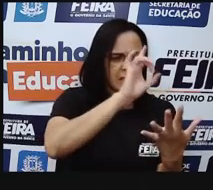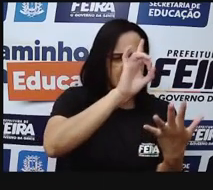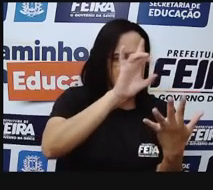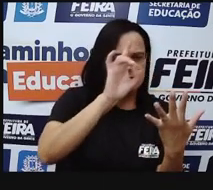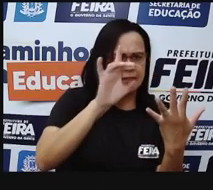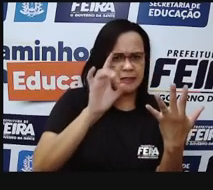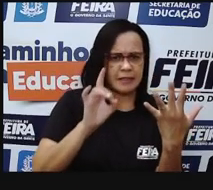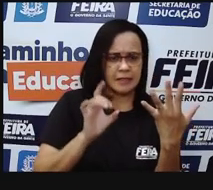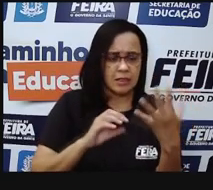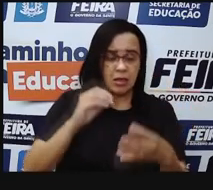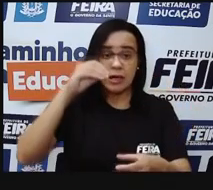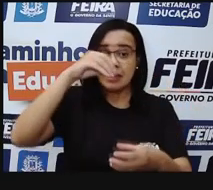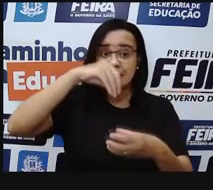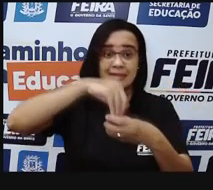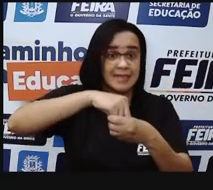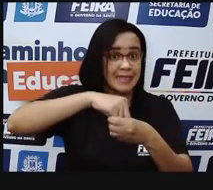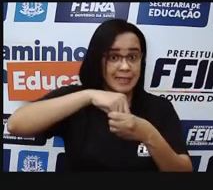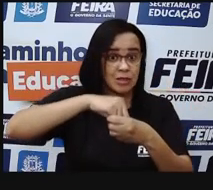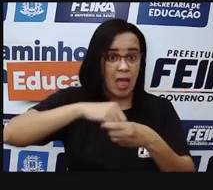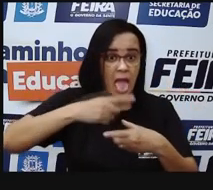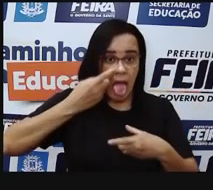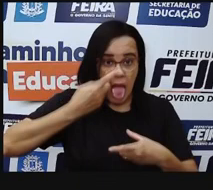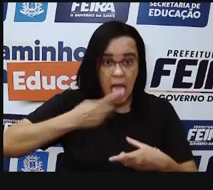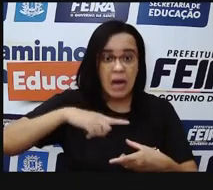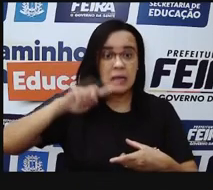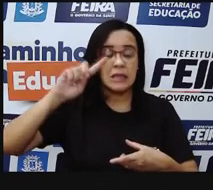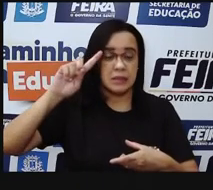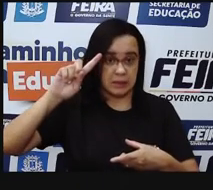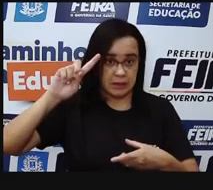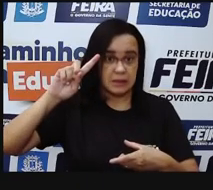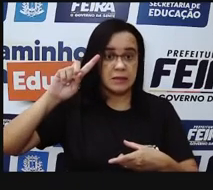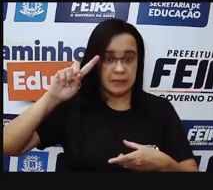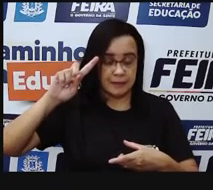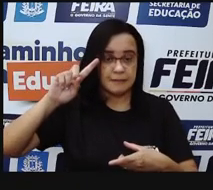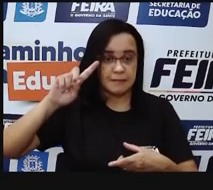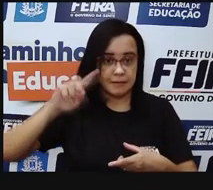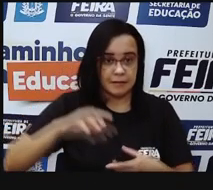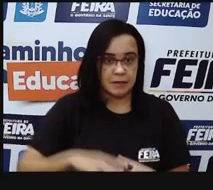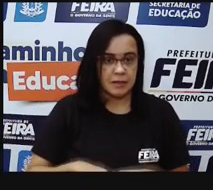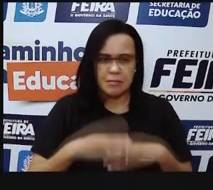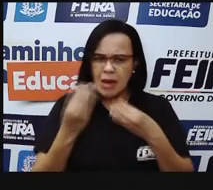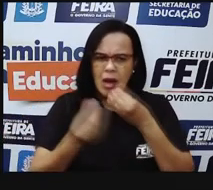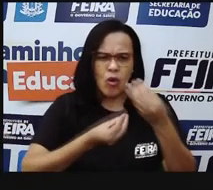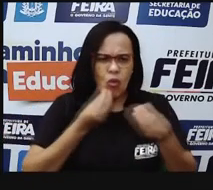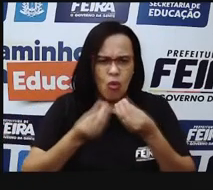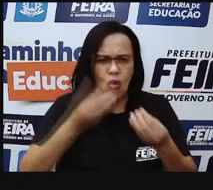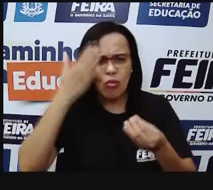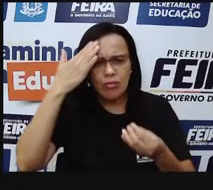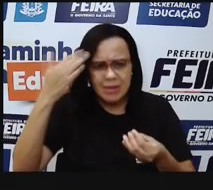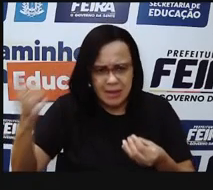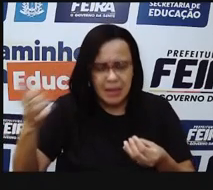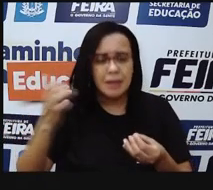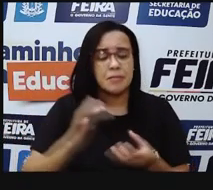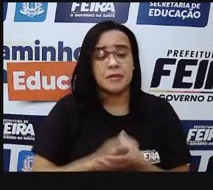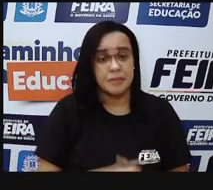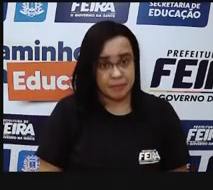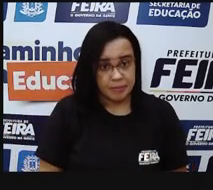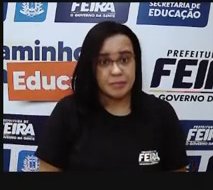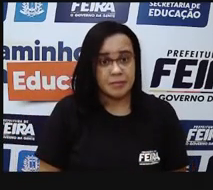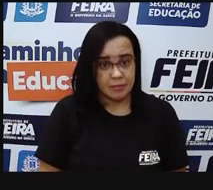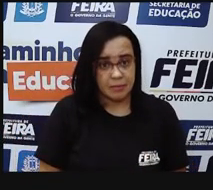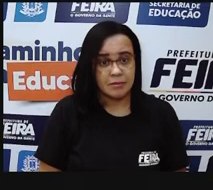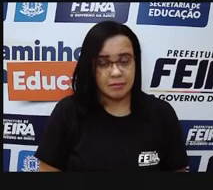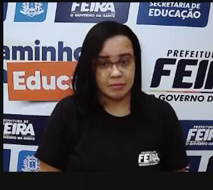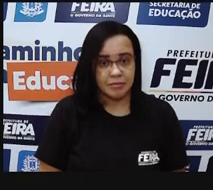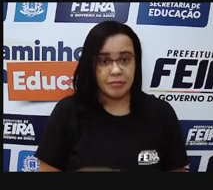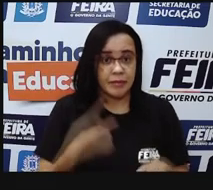glândulas salivares? São as glândulas que vão produzir a nossa saliva. E como que a gente reconhece um alimento, a gente precisa que a